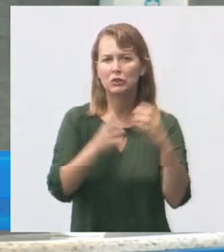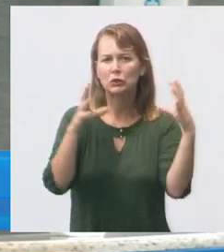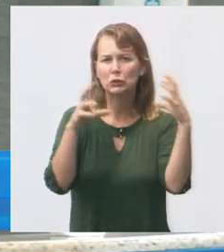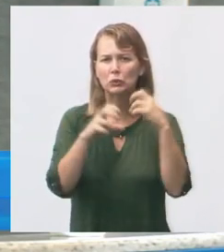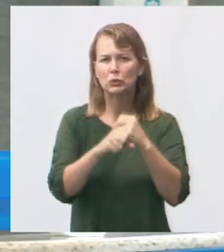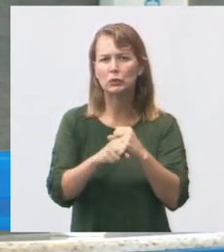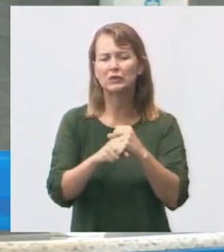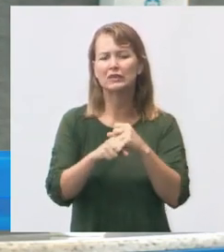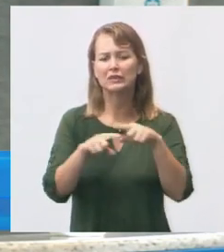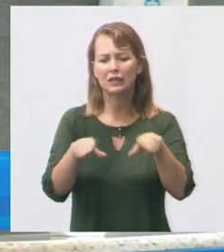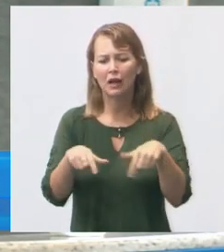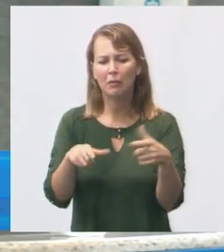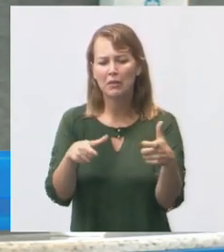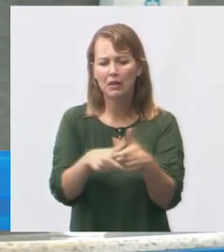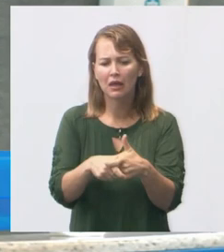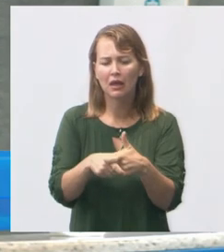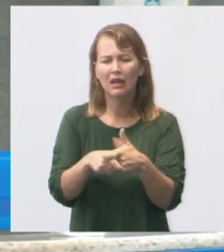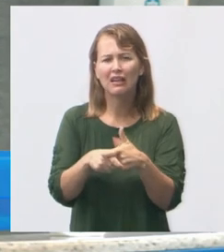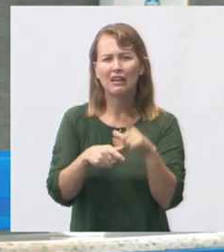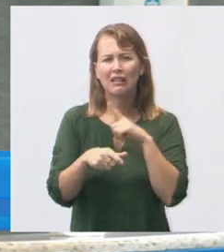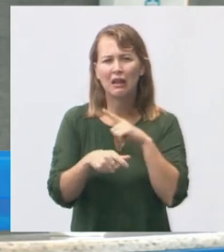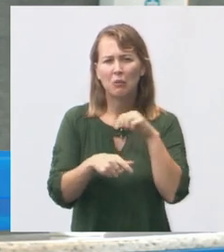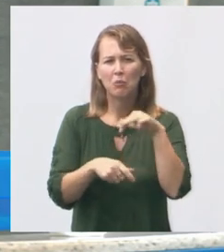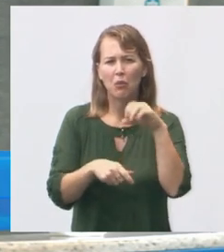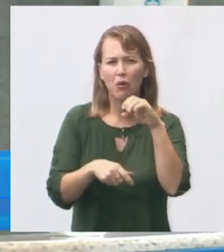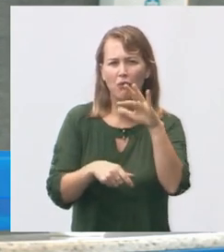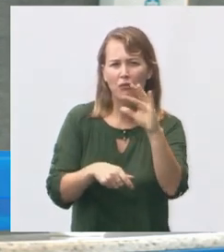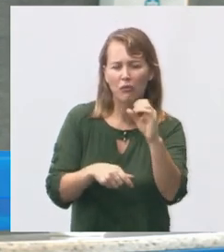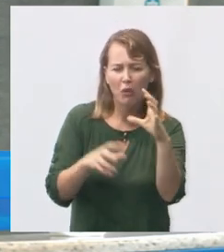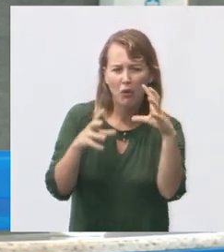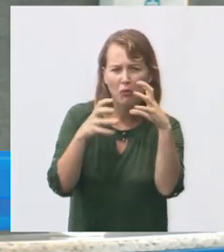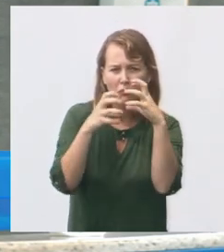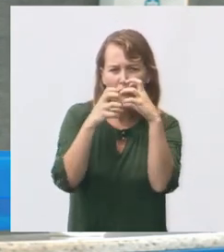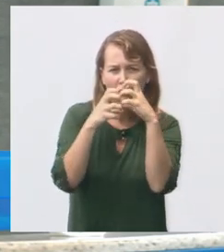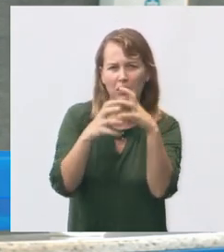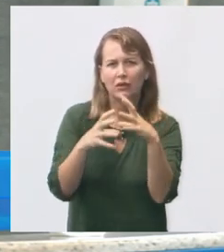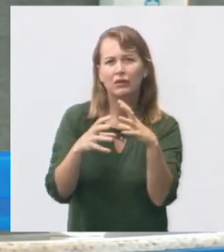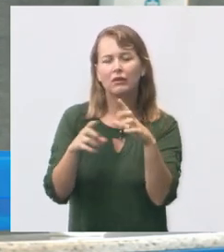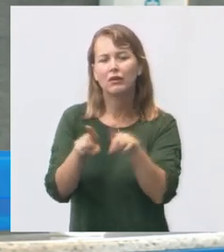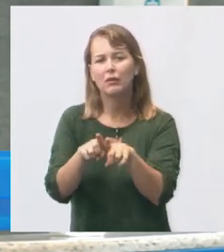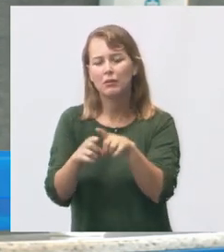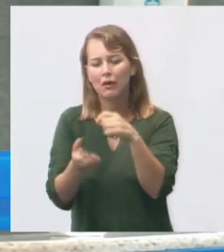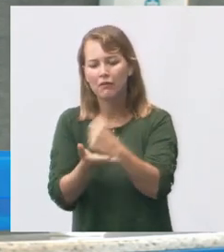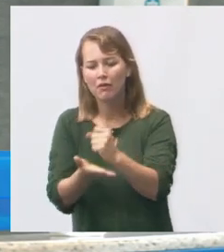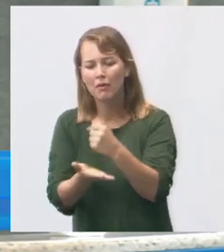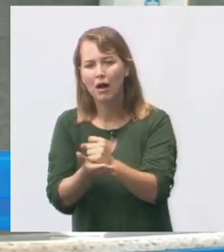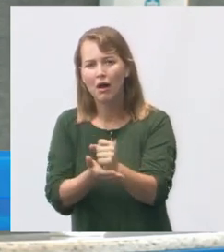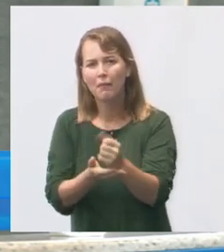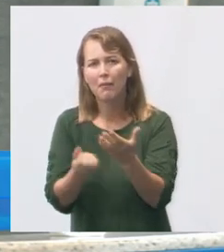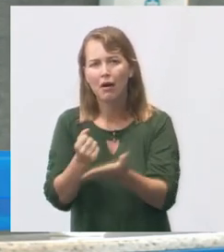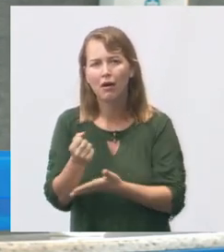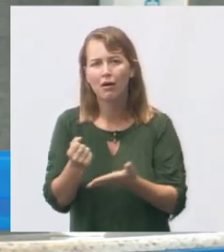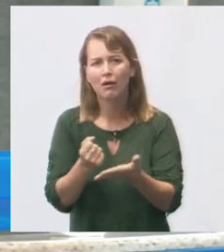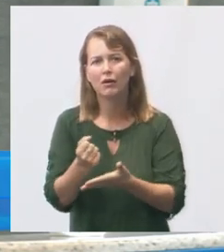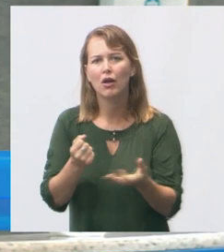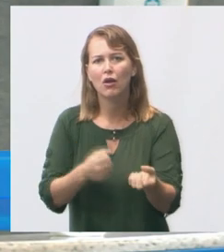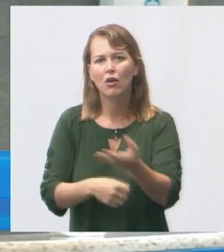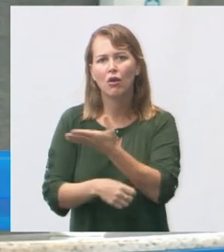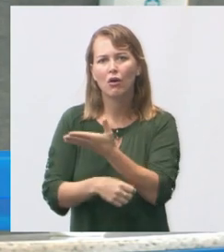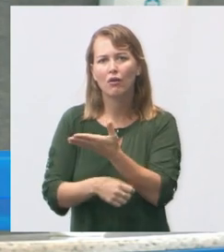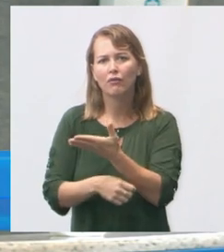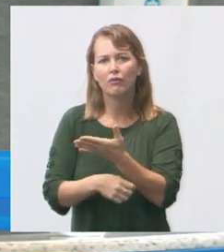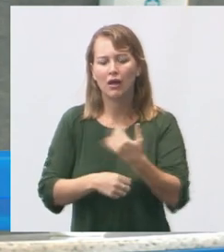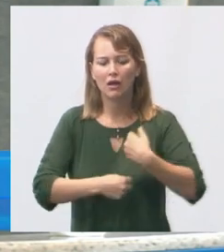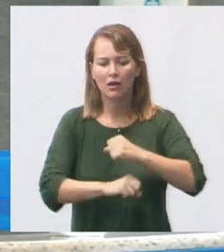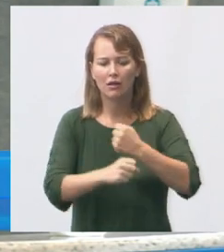pequenas com forte acúmulo de mofo aquisição de uma nova geladeira na farmácia básica e também uma nova seladora